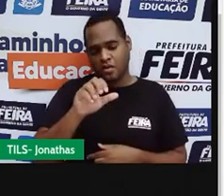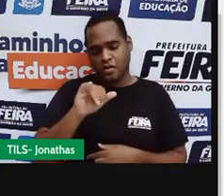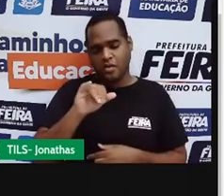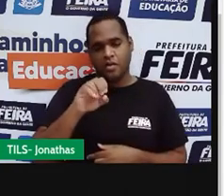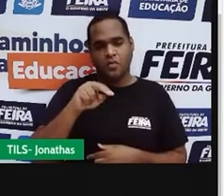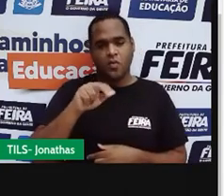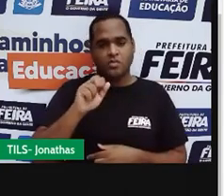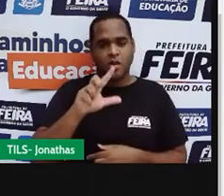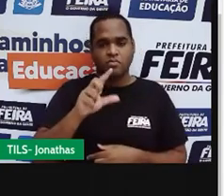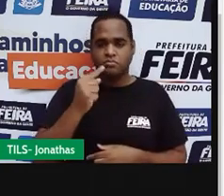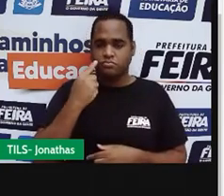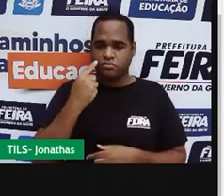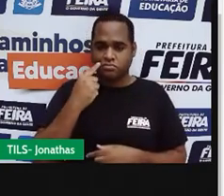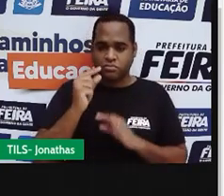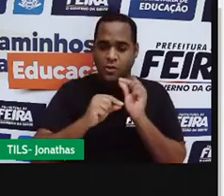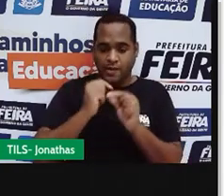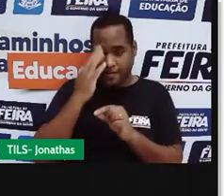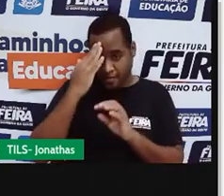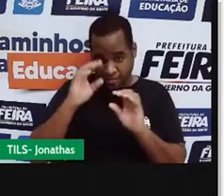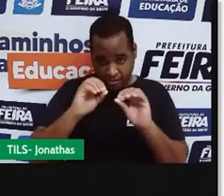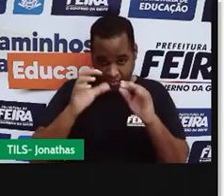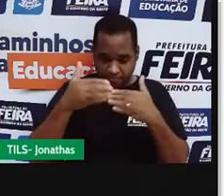a gente vai entender daqui a pouco o porquê.